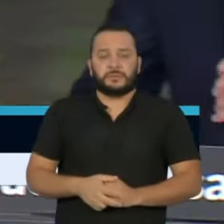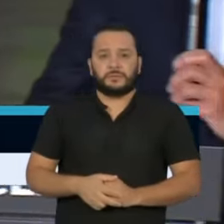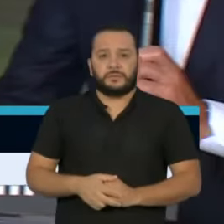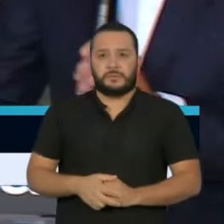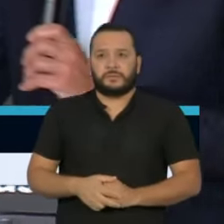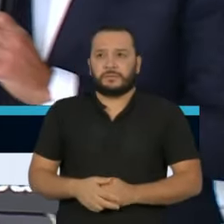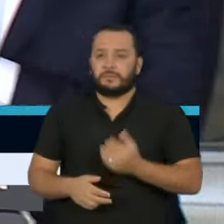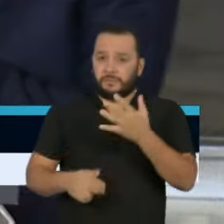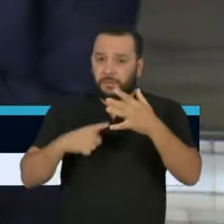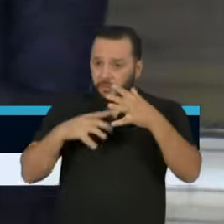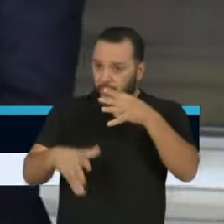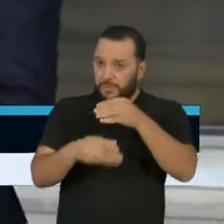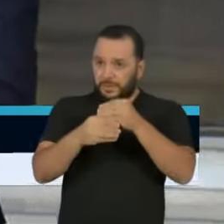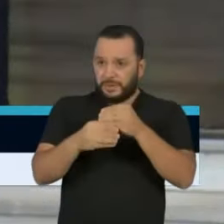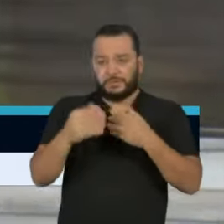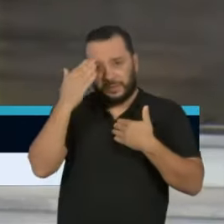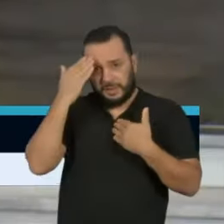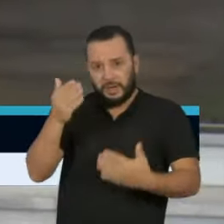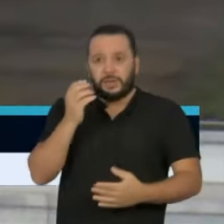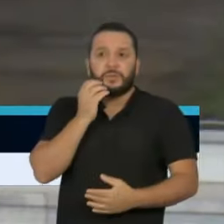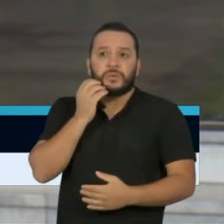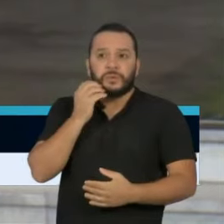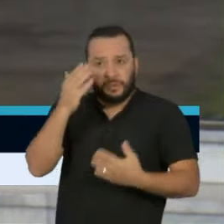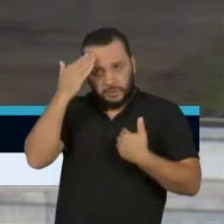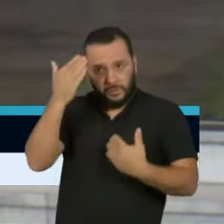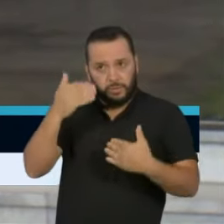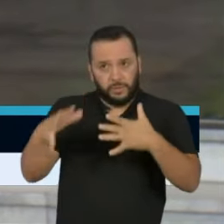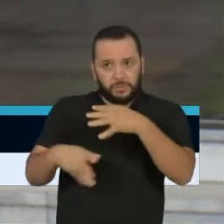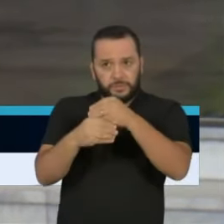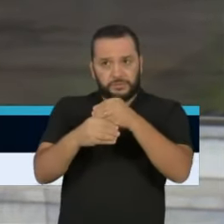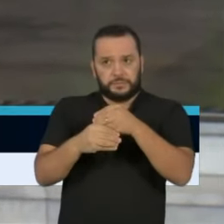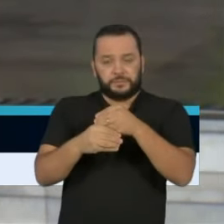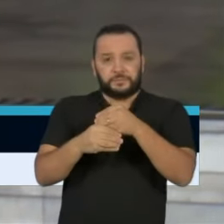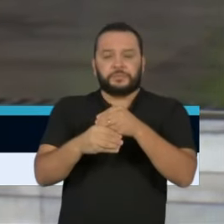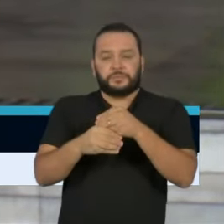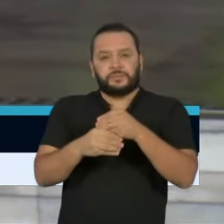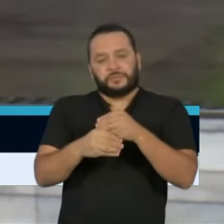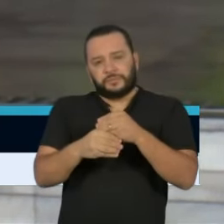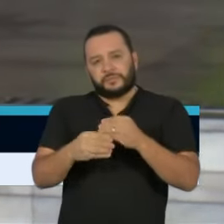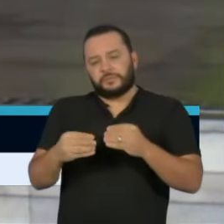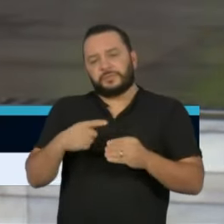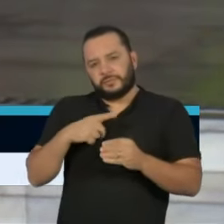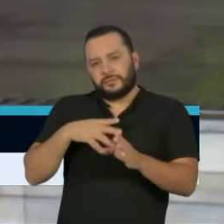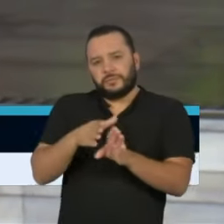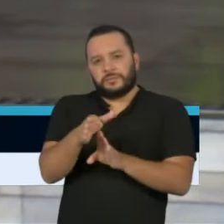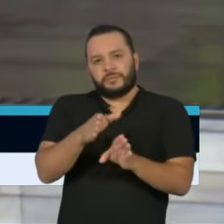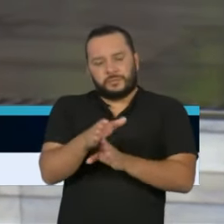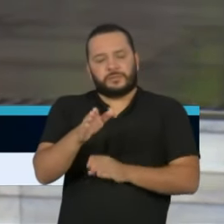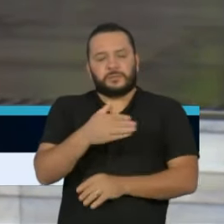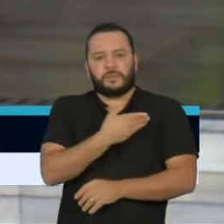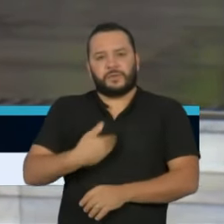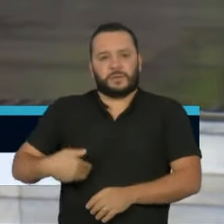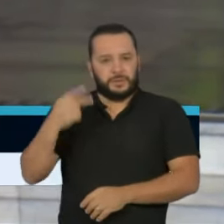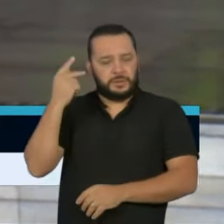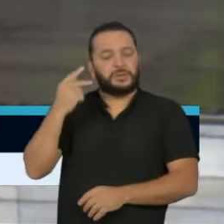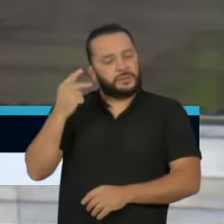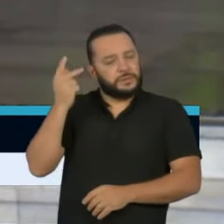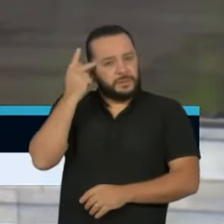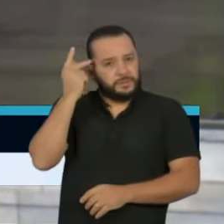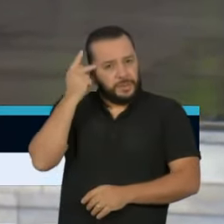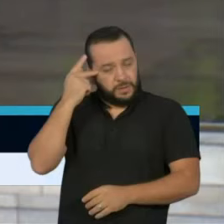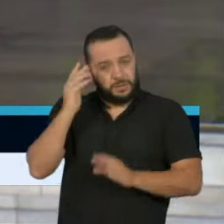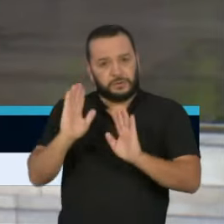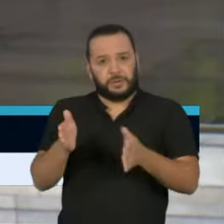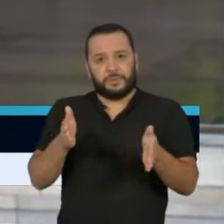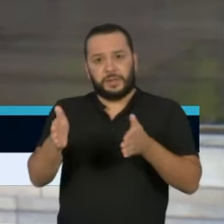Paloma, complementando, obrigado, Bruno. A partir desta orientação do governo do Estado de São Paulo e da nova quarentena, a partir